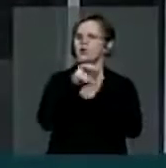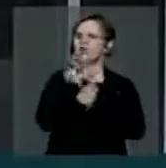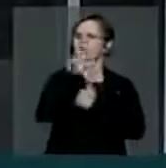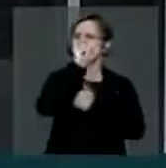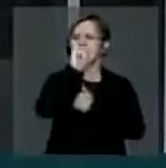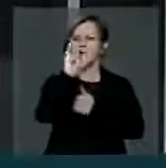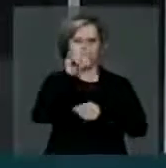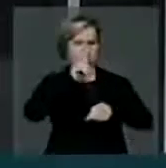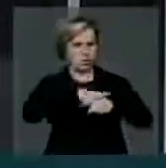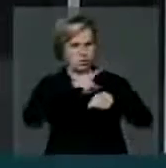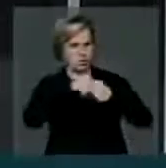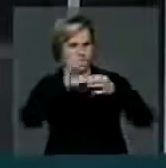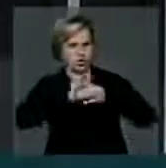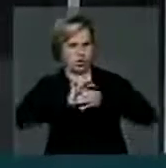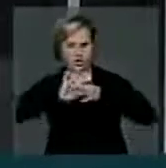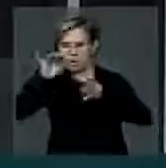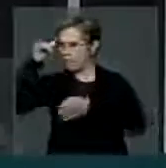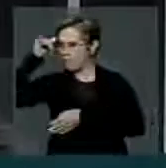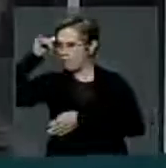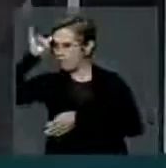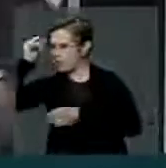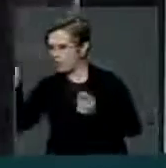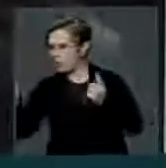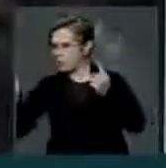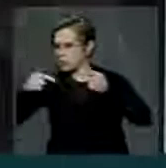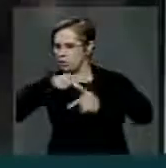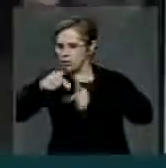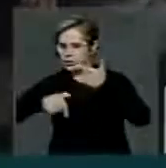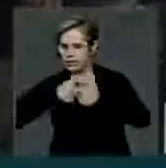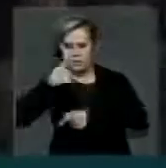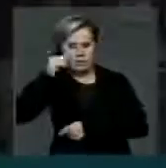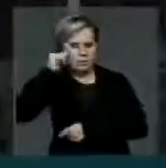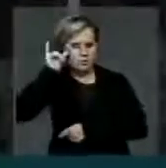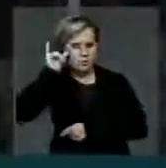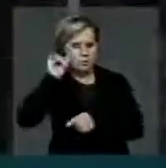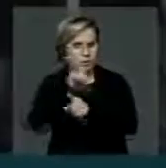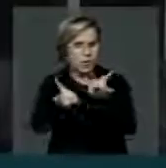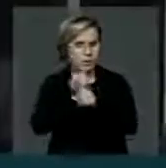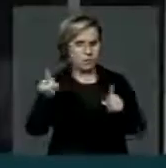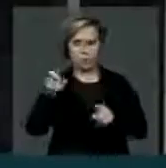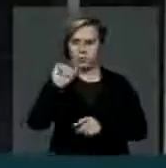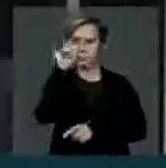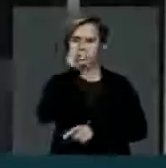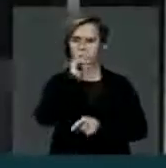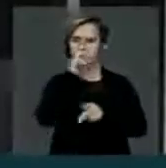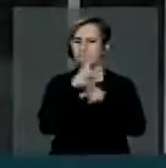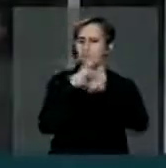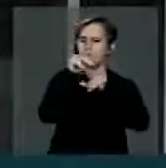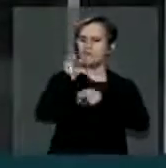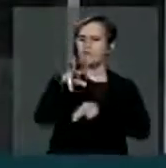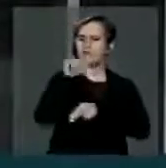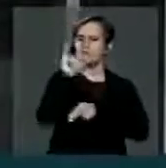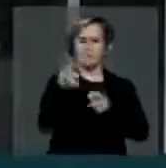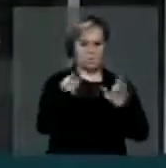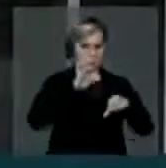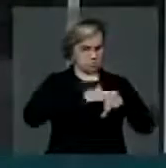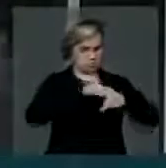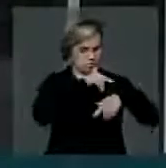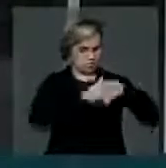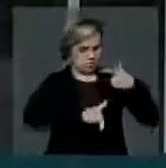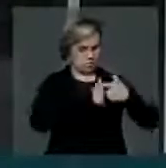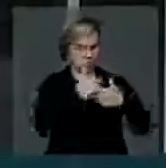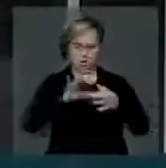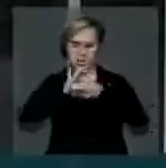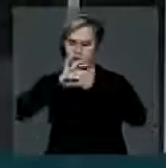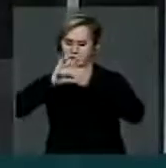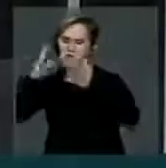mandato à disposição do fazendeiro contra o trabalhador rural. Que, for eleito, vai colocar o que entendendo e,